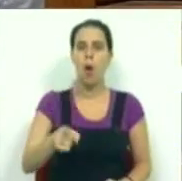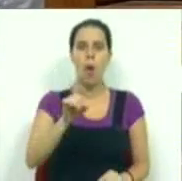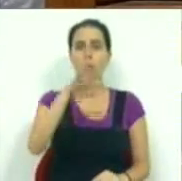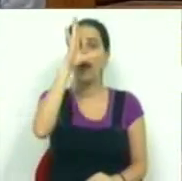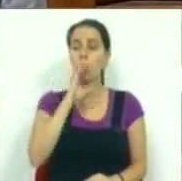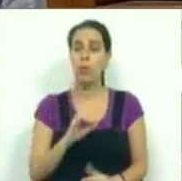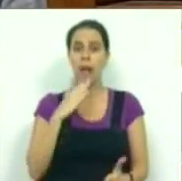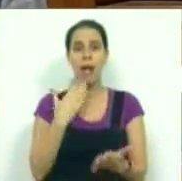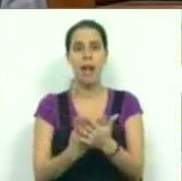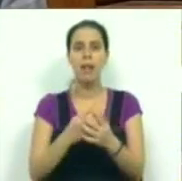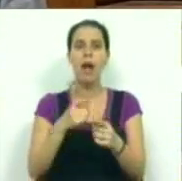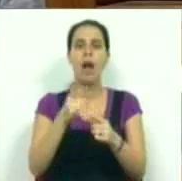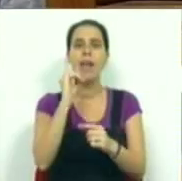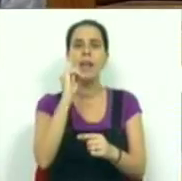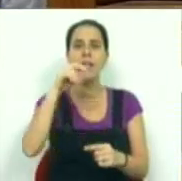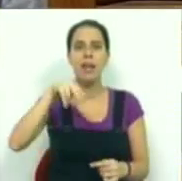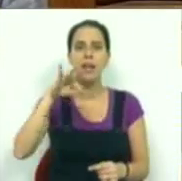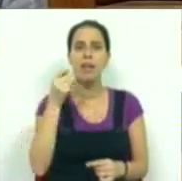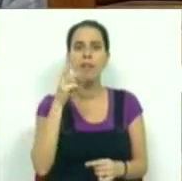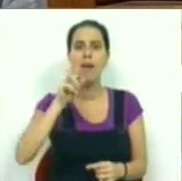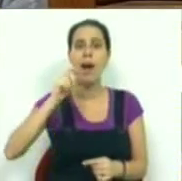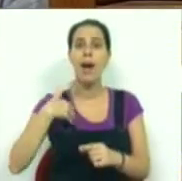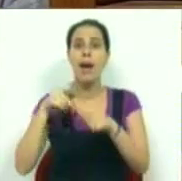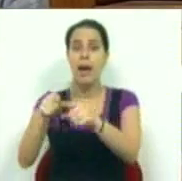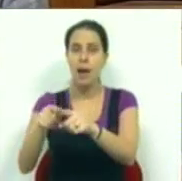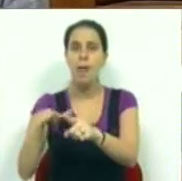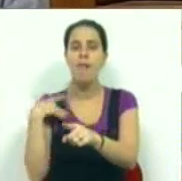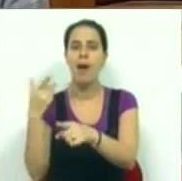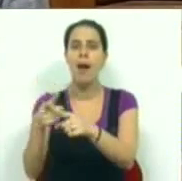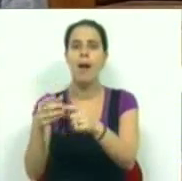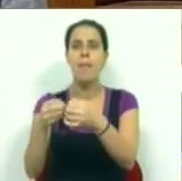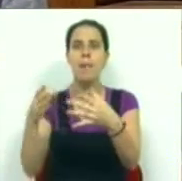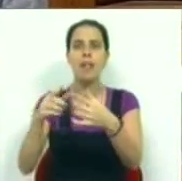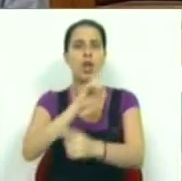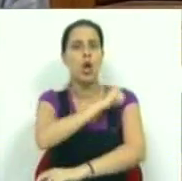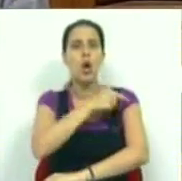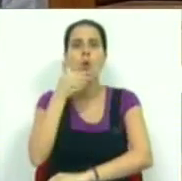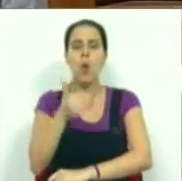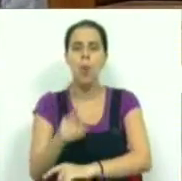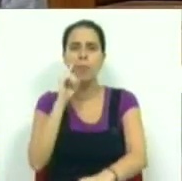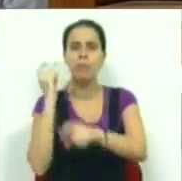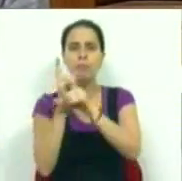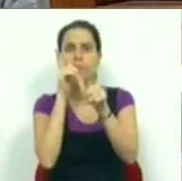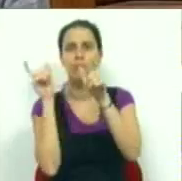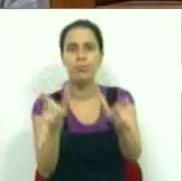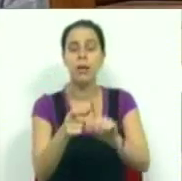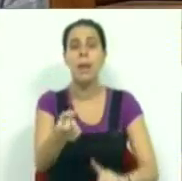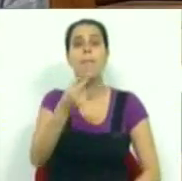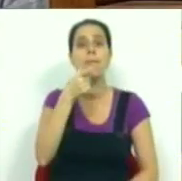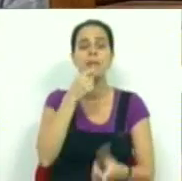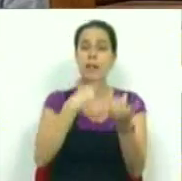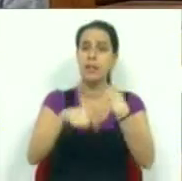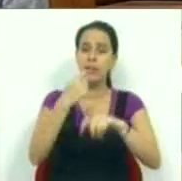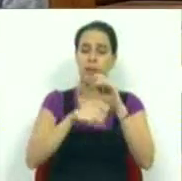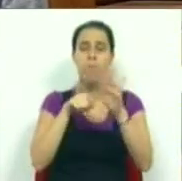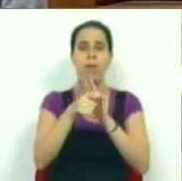Governo a dar instruções ao Infarmed para que o Infarmed seja cada vez mais competente na fiscalização dos medicamentos que